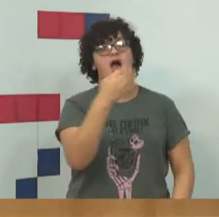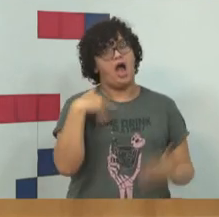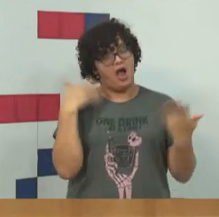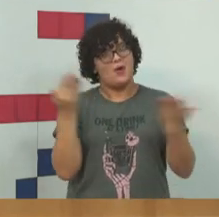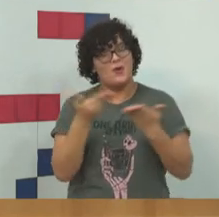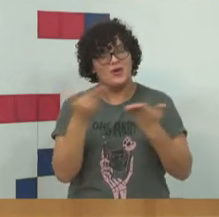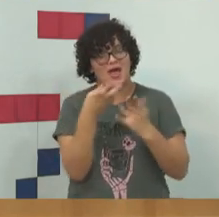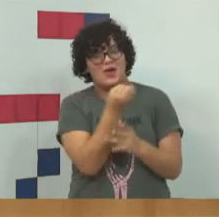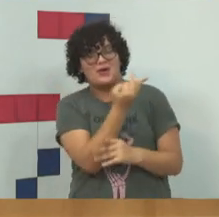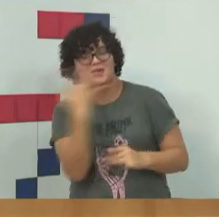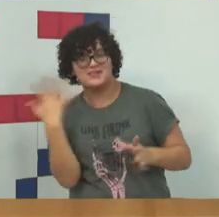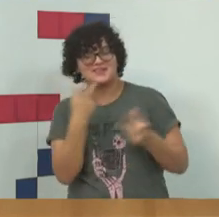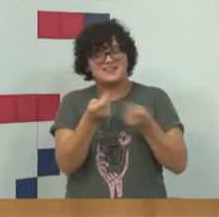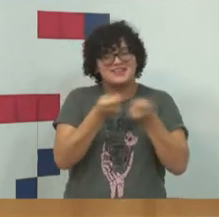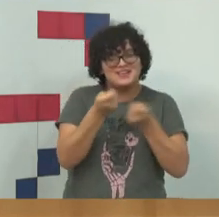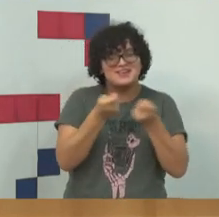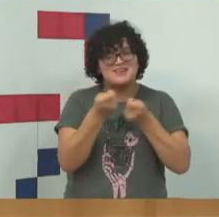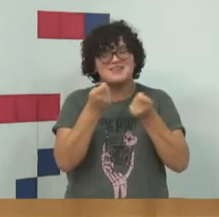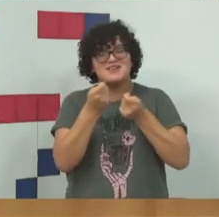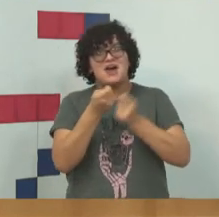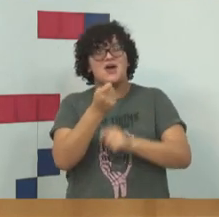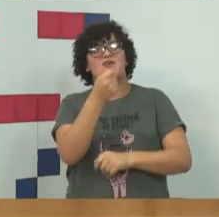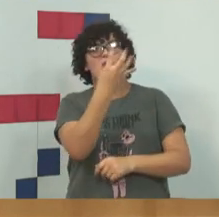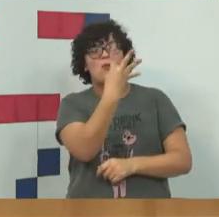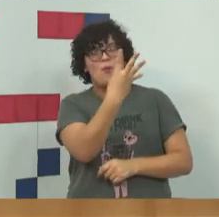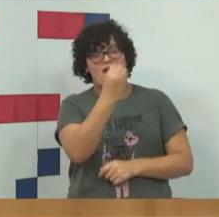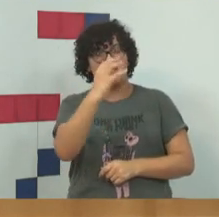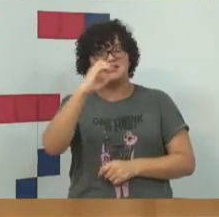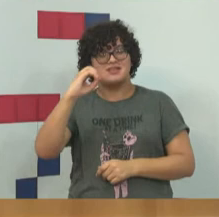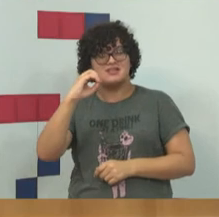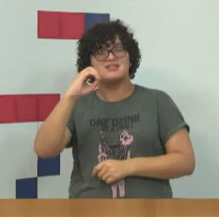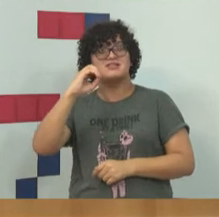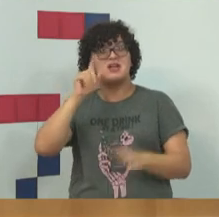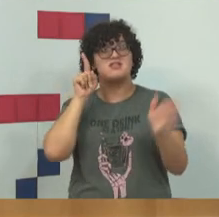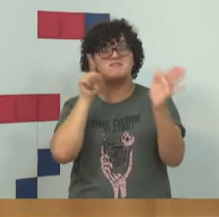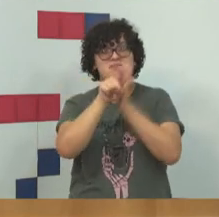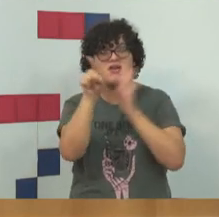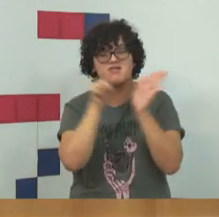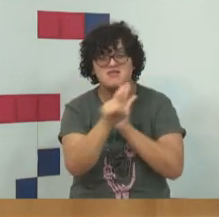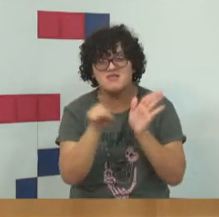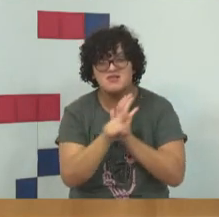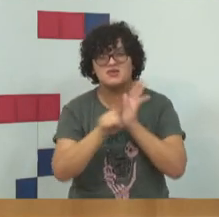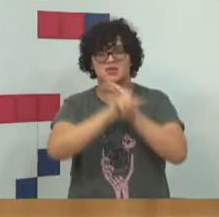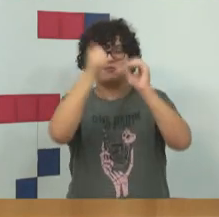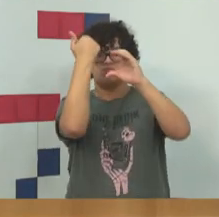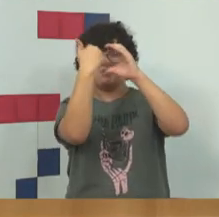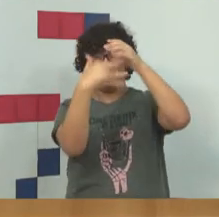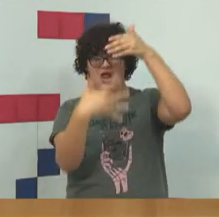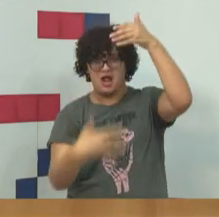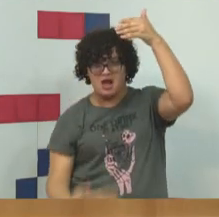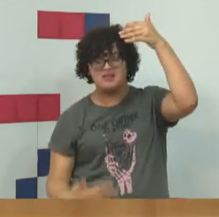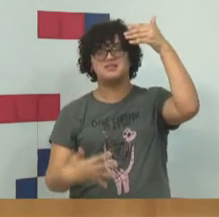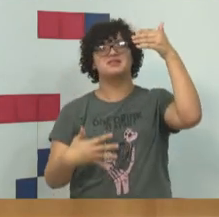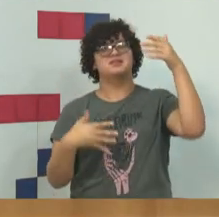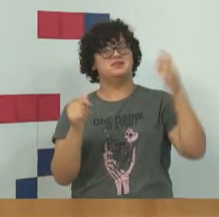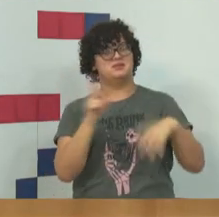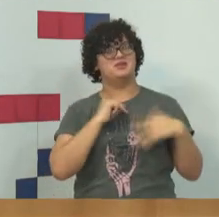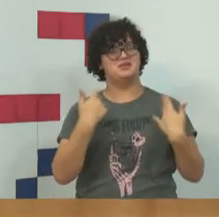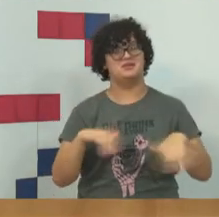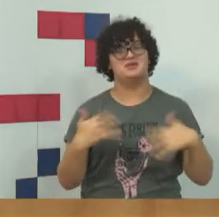onde eu consegui controlar, foram 400 e tantas perguntas encaminhadas à mesa. Não tem condições de